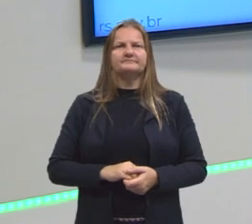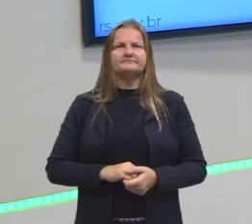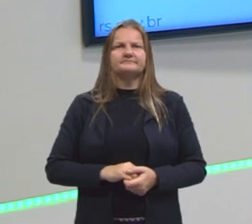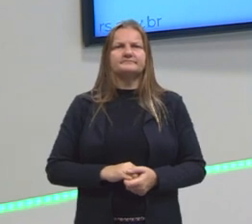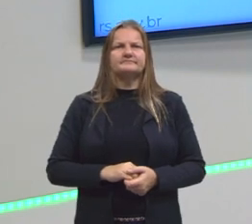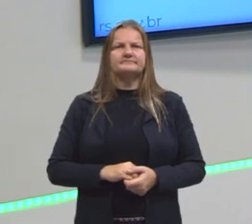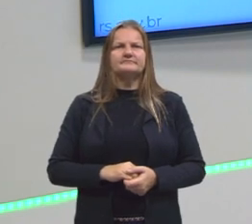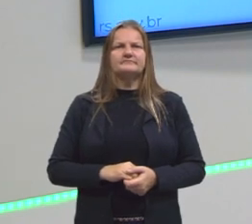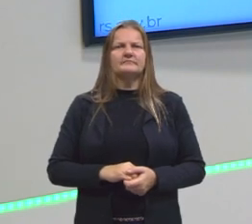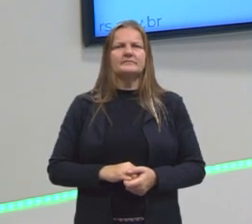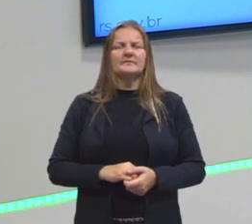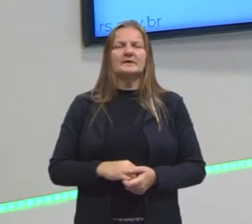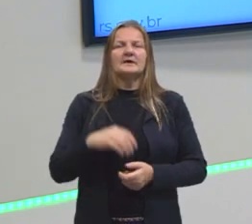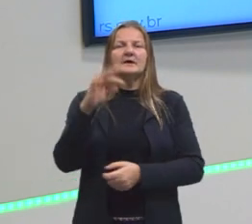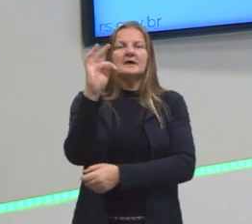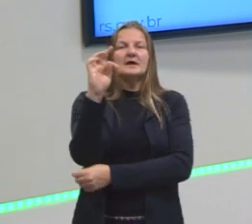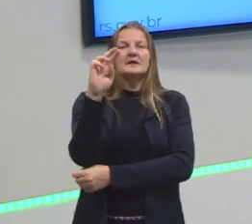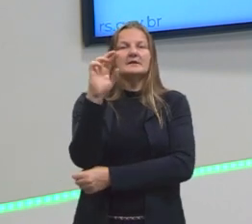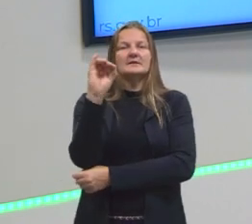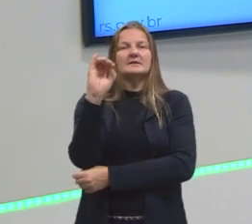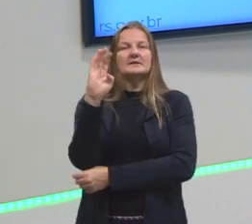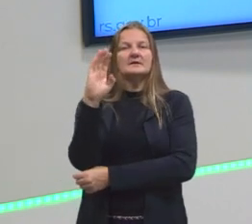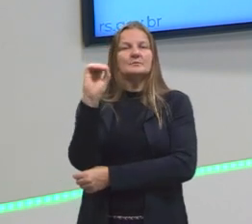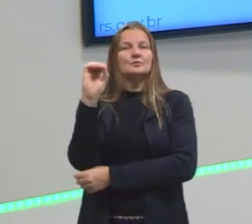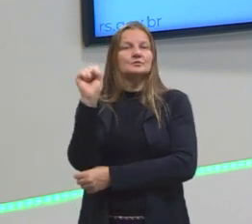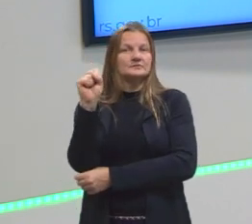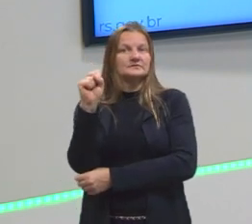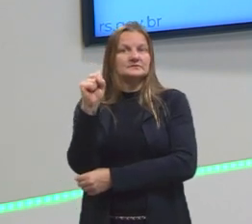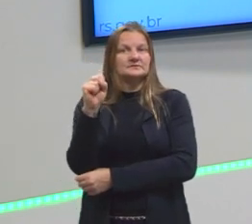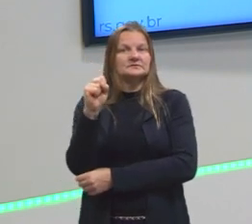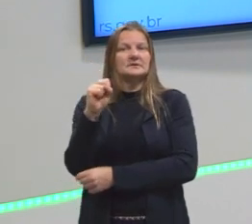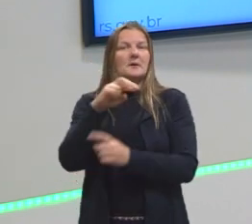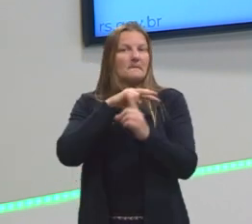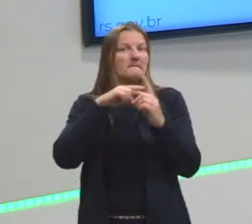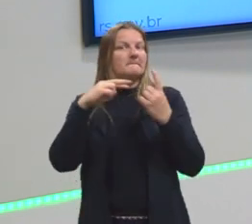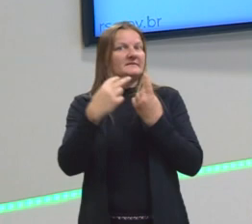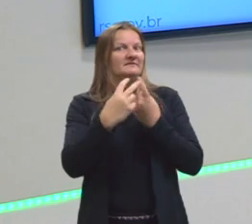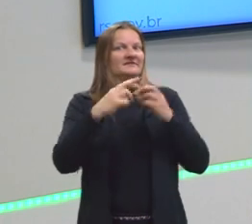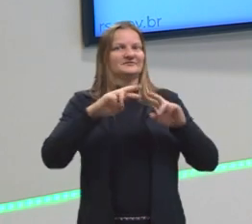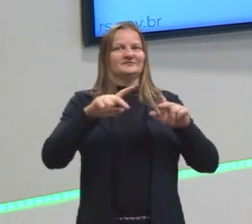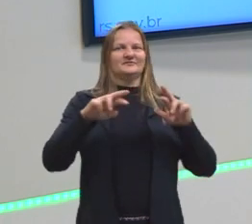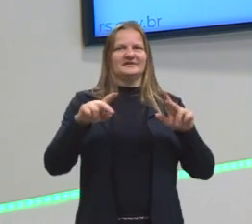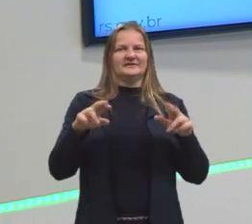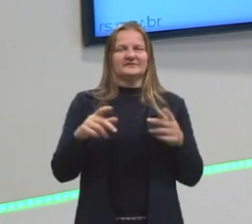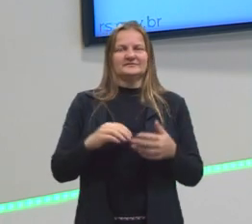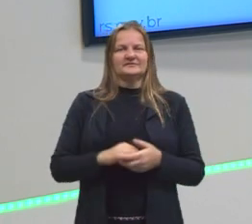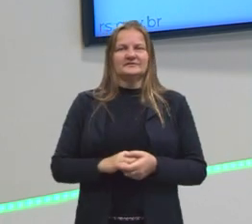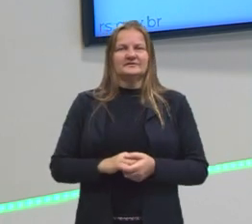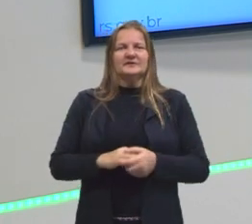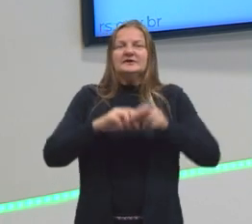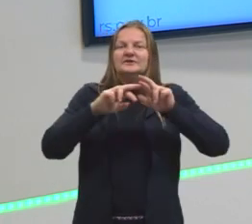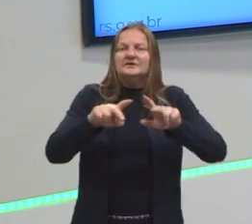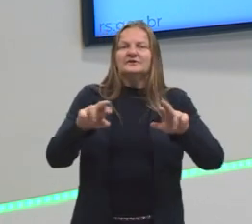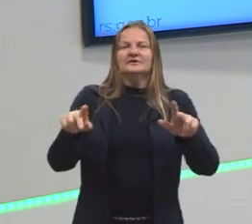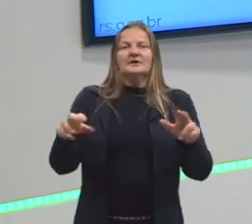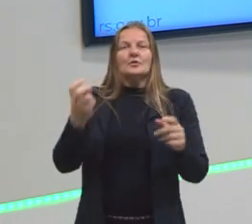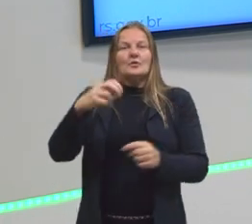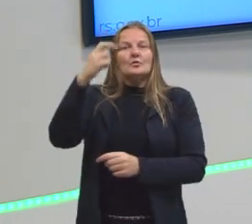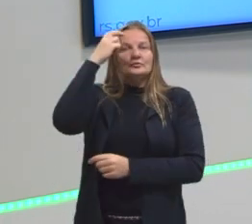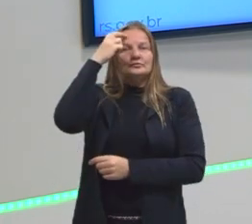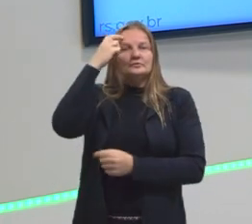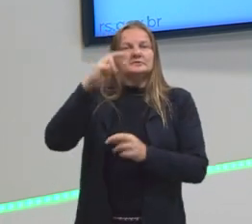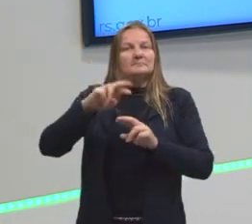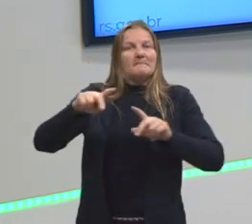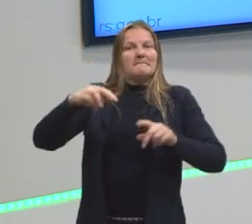Essas tribos, então, são essas perspectivas, é essa perspectiva de diferenciação da